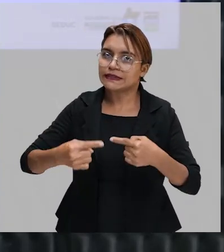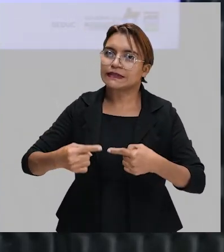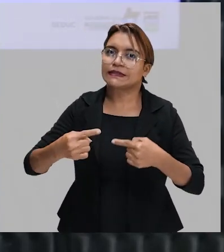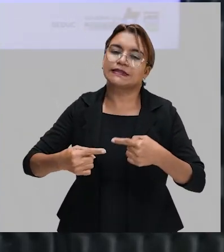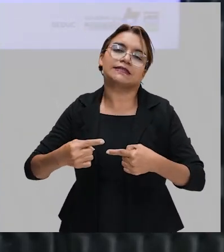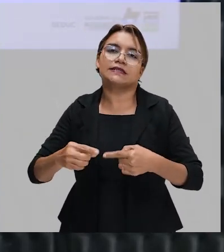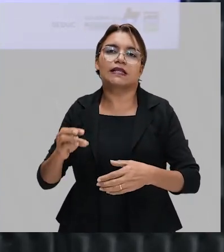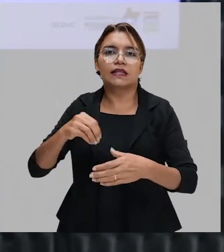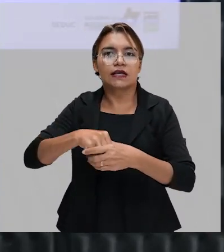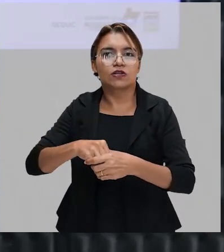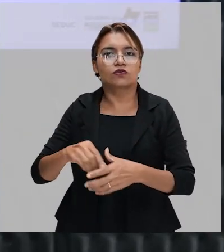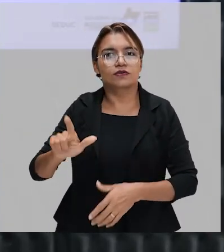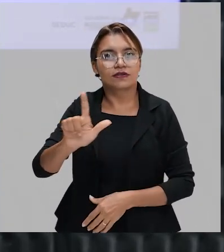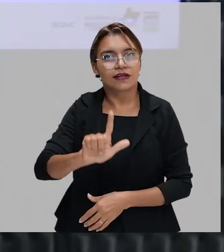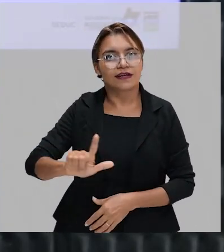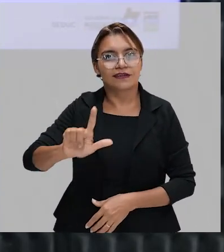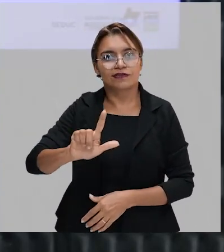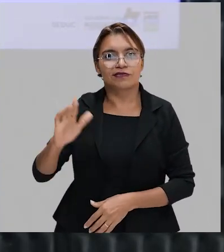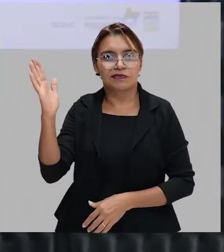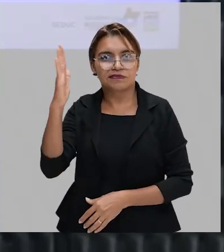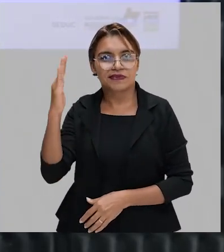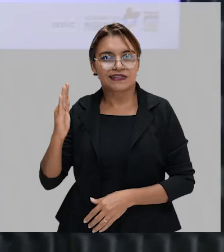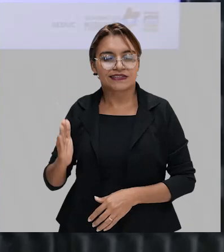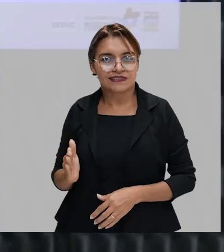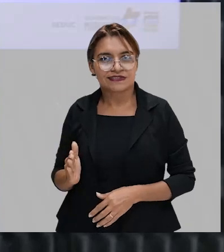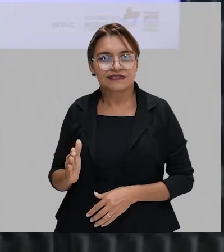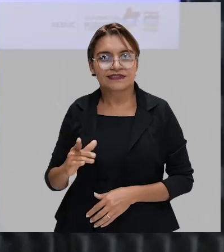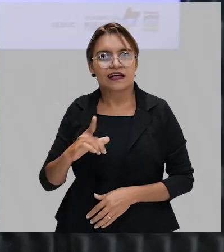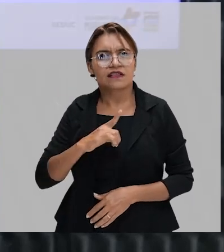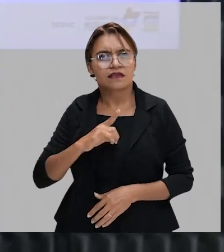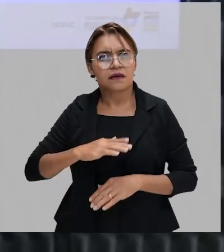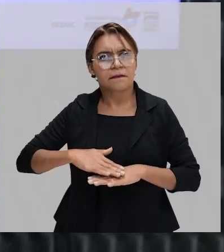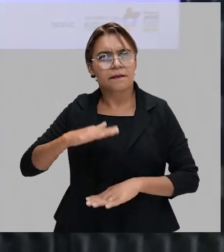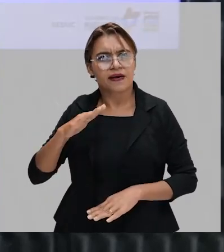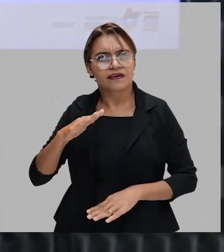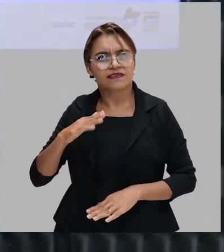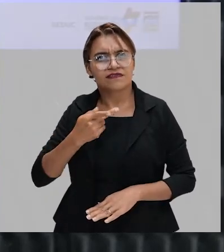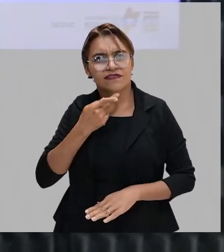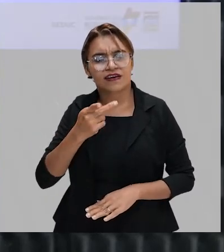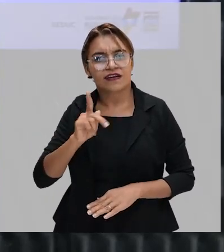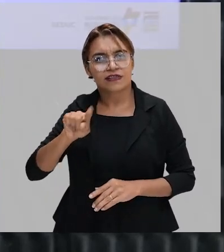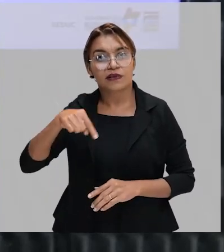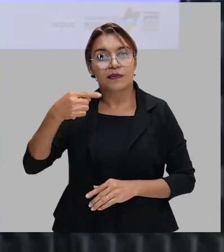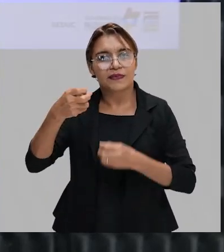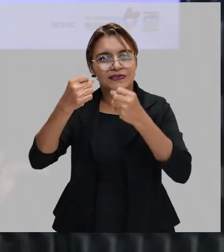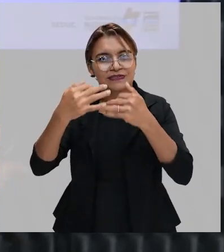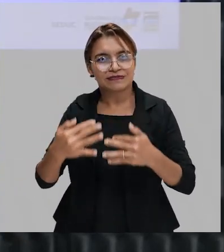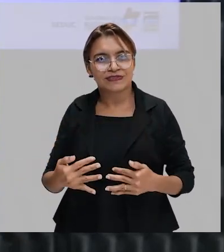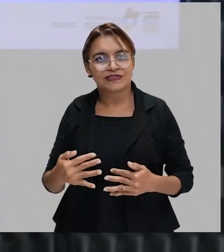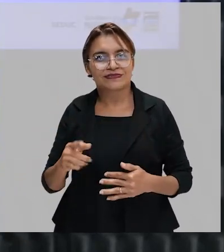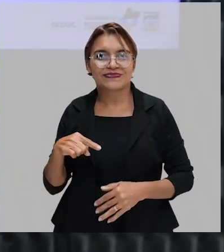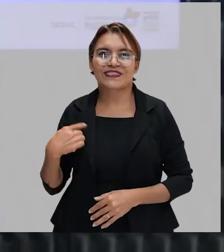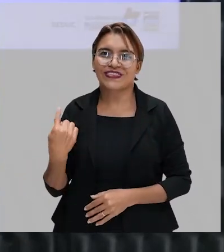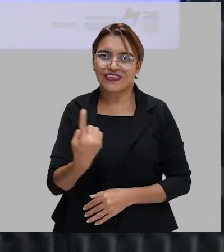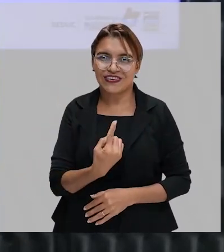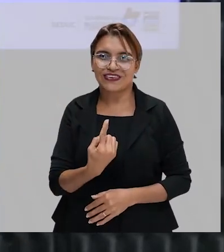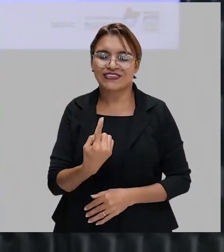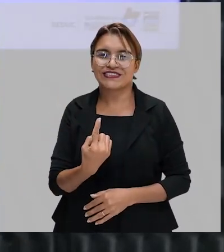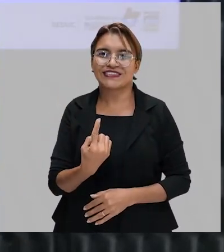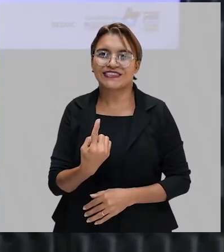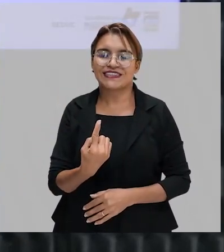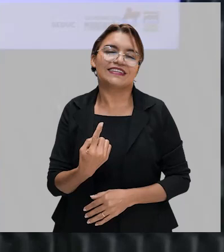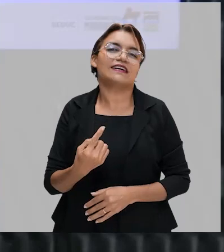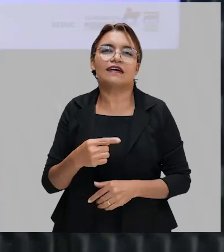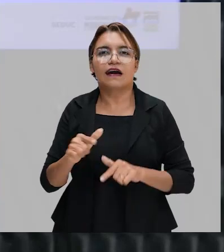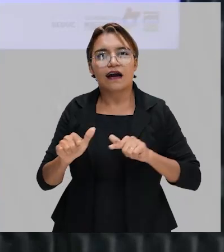da literatura brasileira. Tem mais o que falar? Tem, mas eu fico para a próxima aula. Aliás, nós ficamos